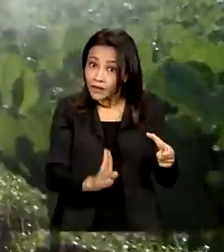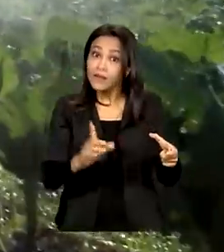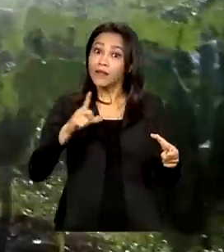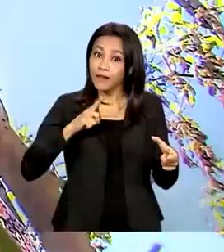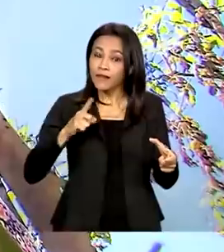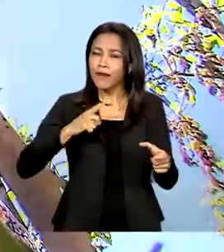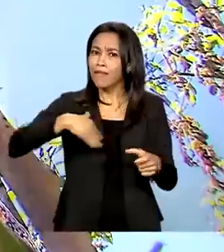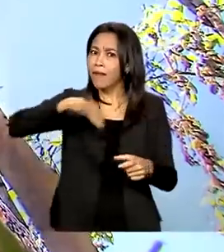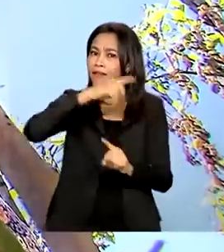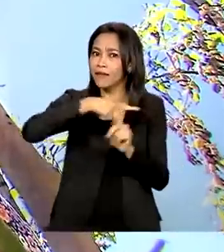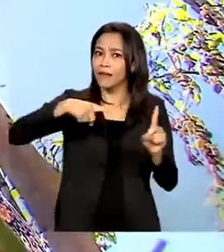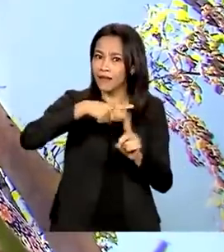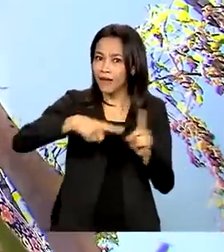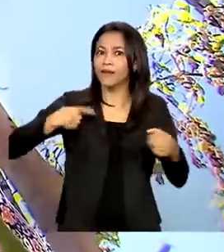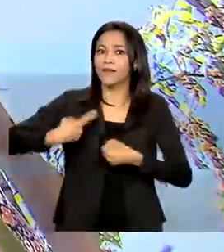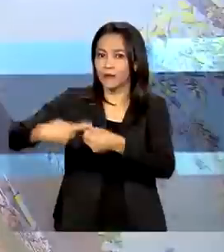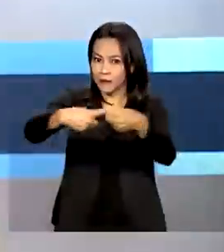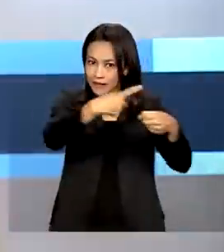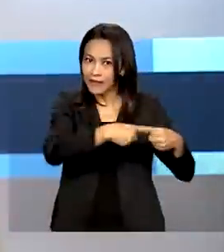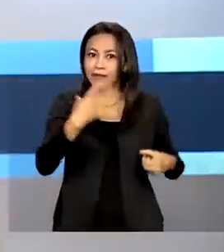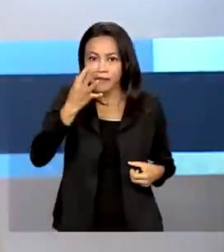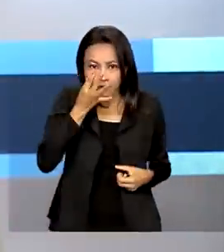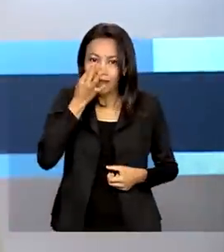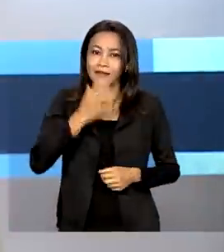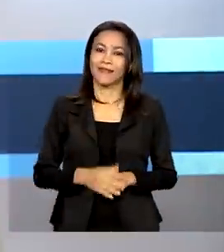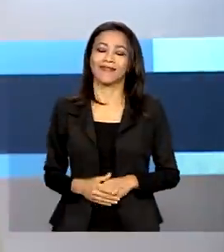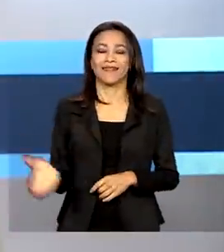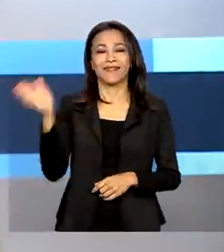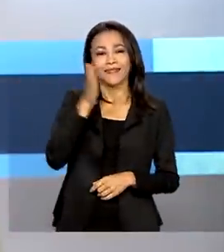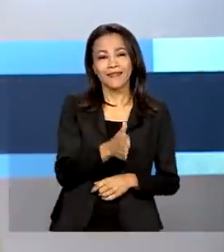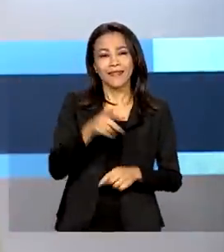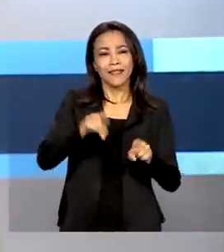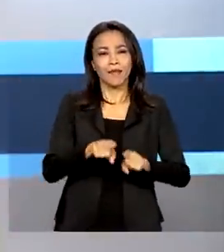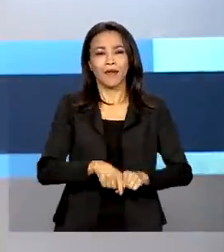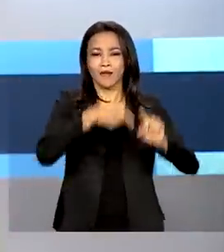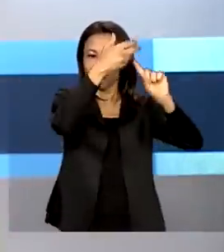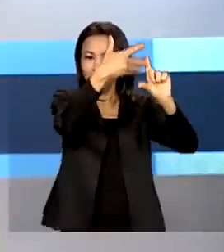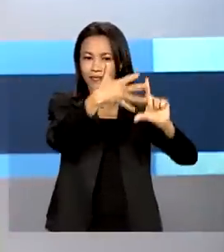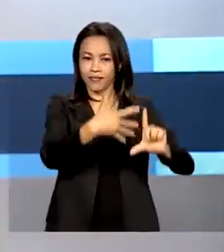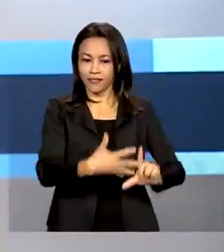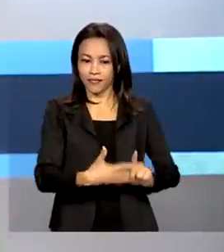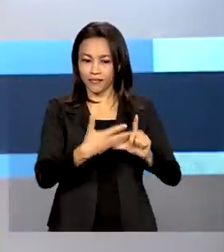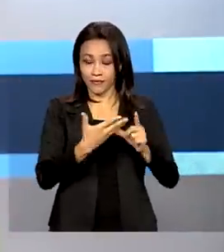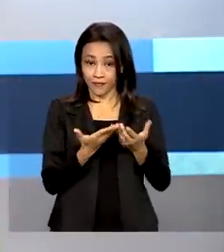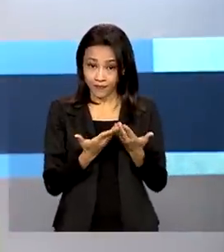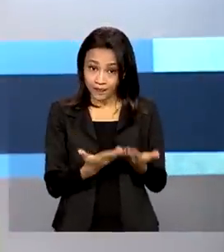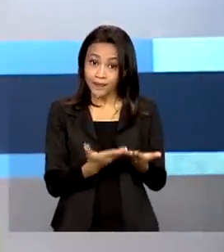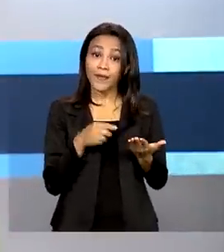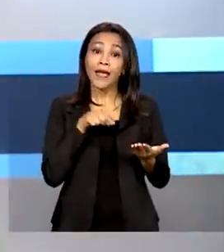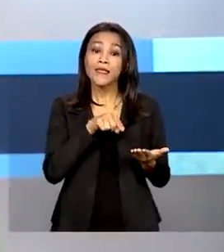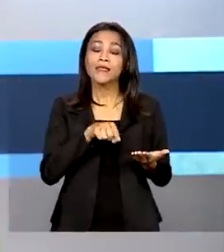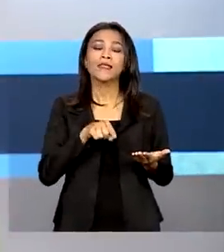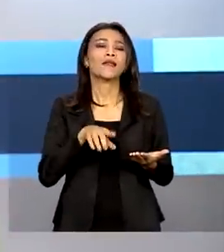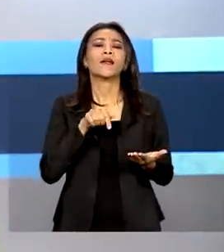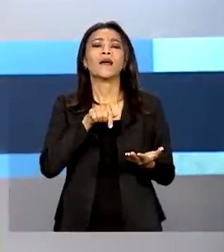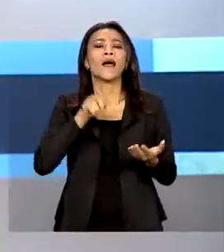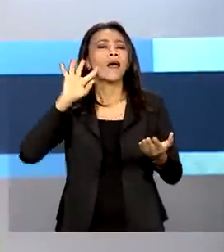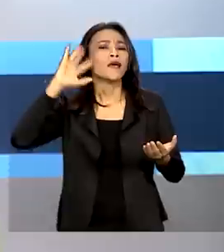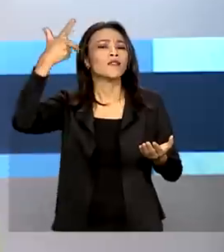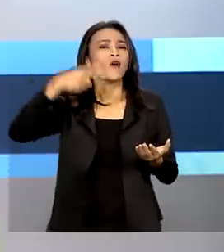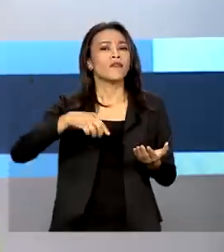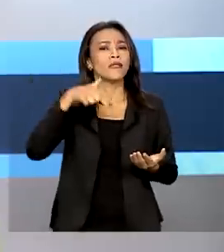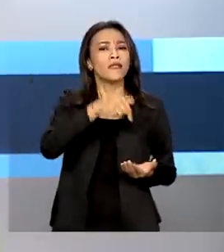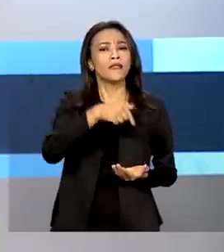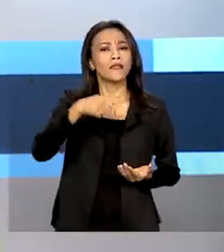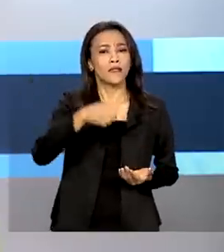em mais da metade dos municípios. E veja também, a plataforma consumidor.gov.br soluciona 77